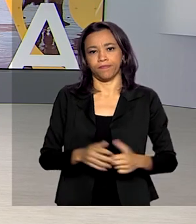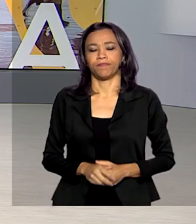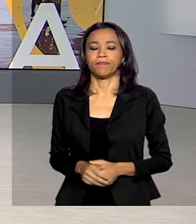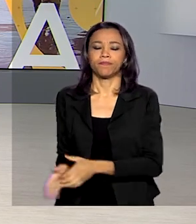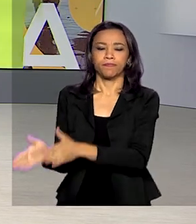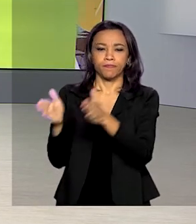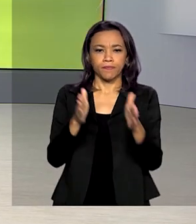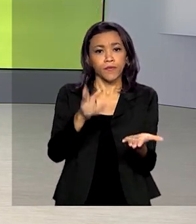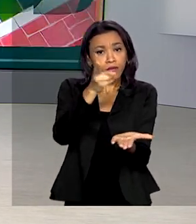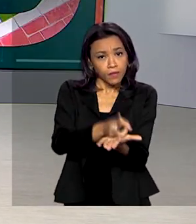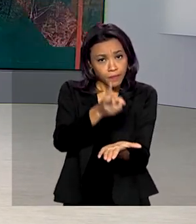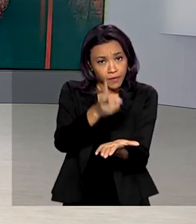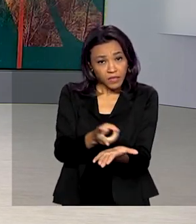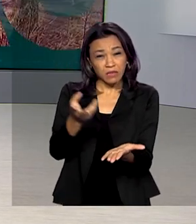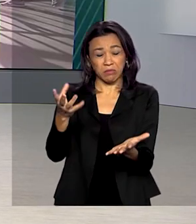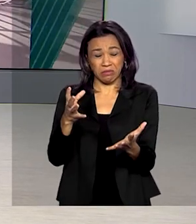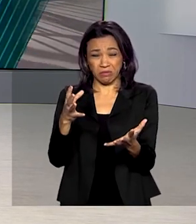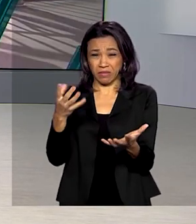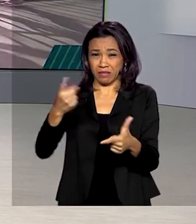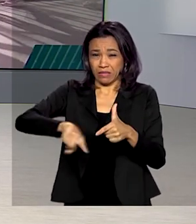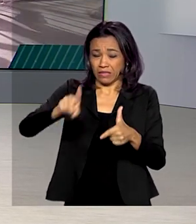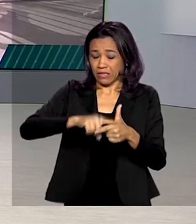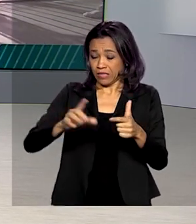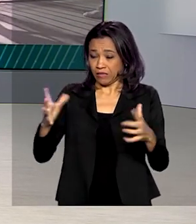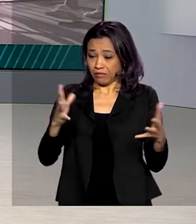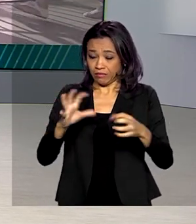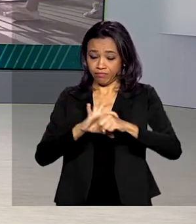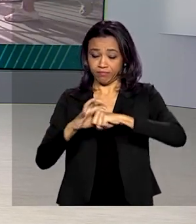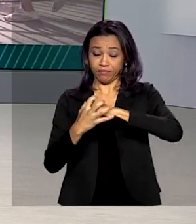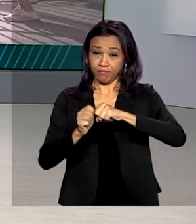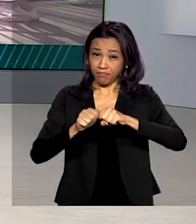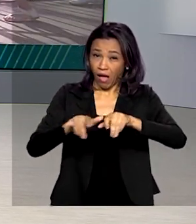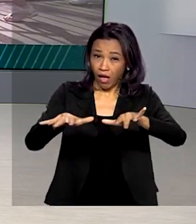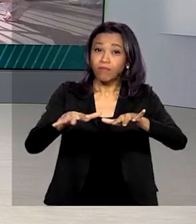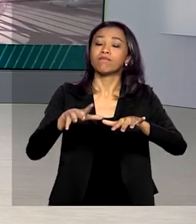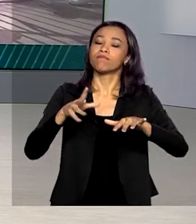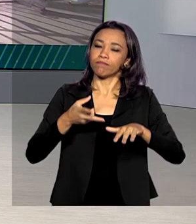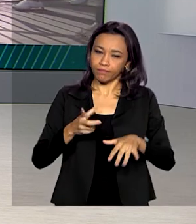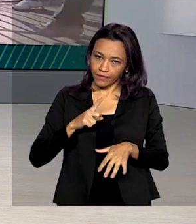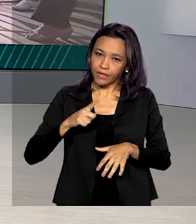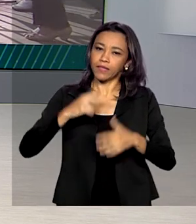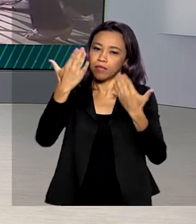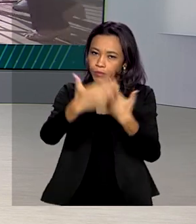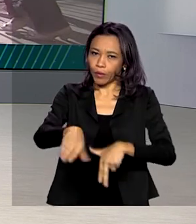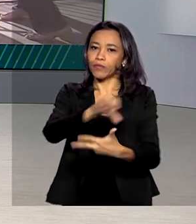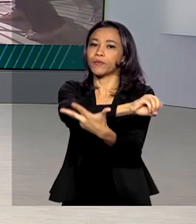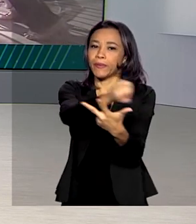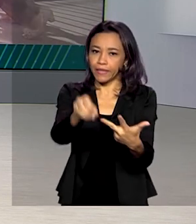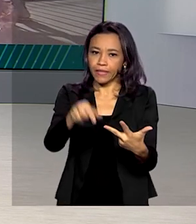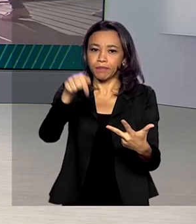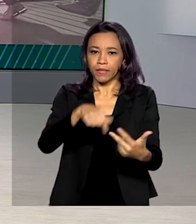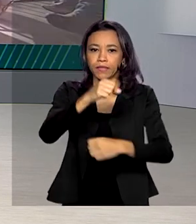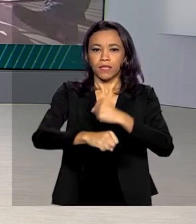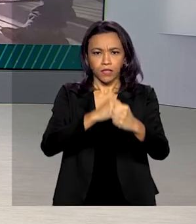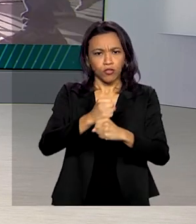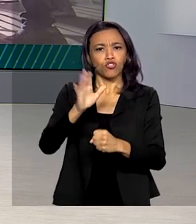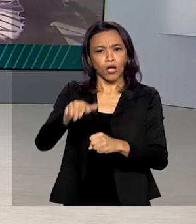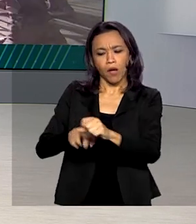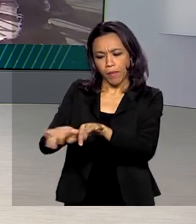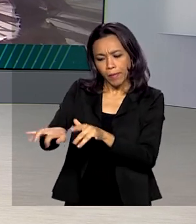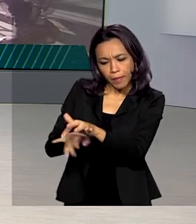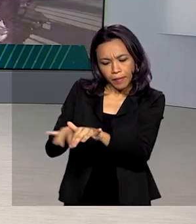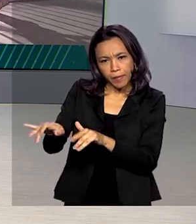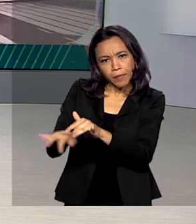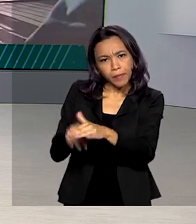E mesmo com essa crise do coronavírus, vai ter Enem esse ano. O Inep publicou hoje os editais das versões impressa e